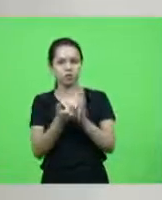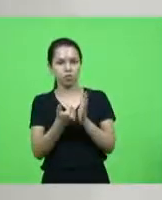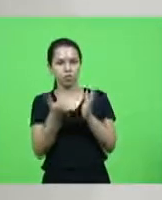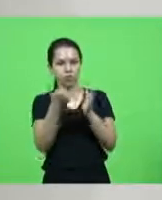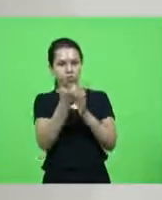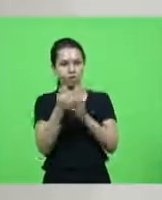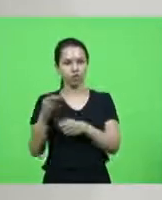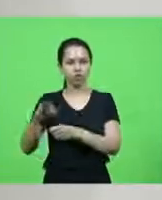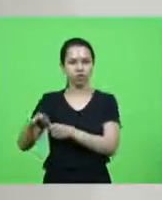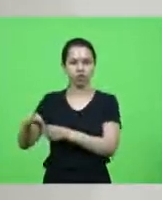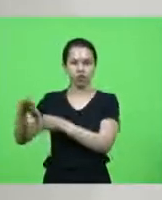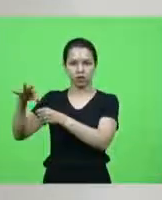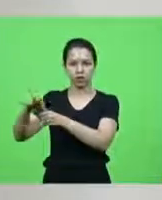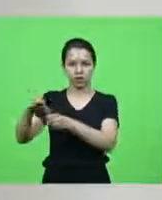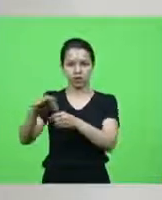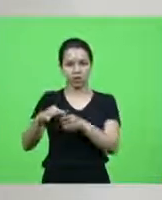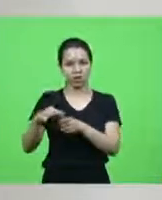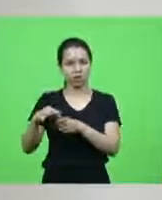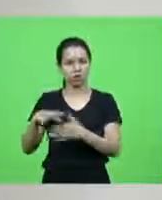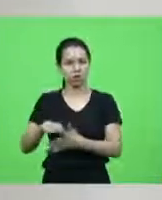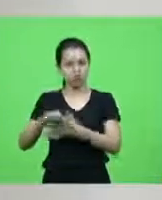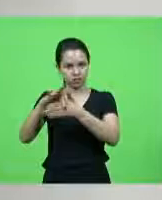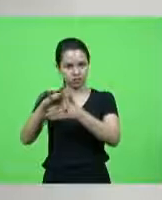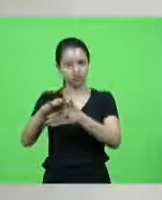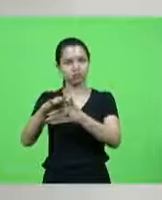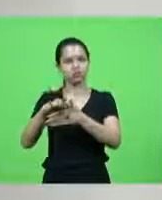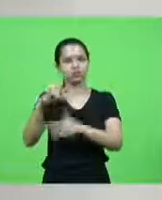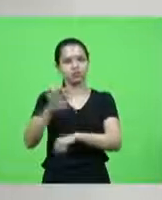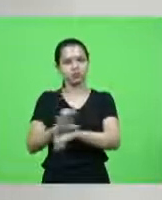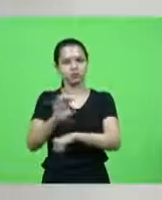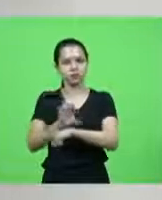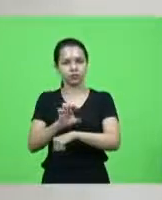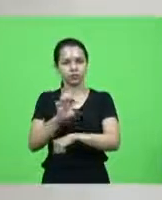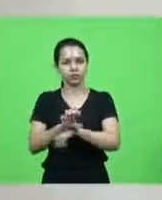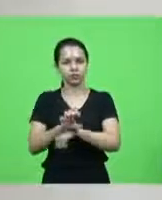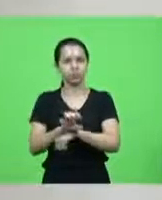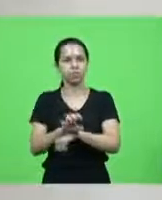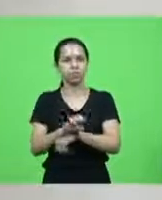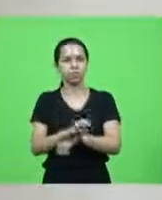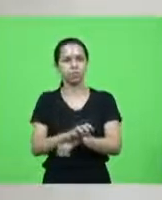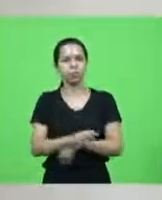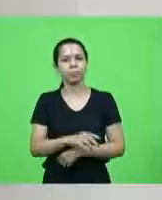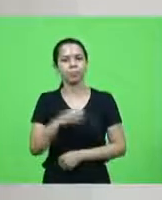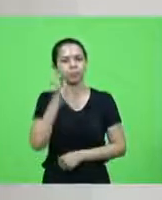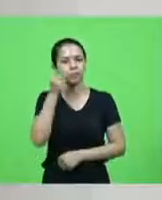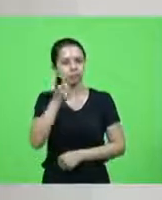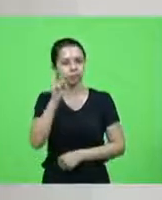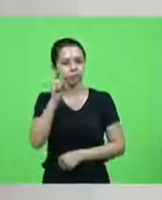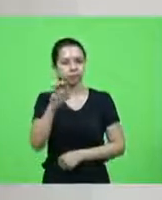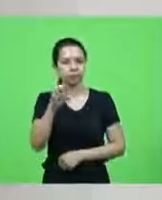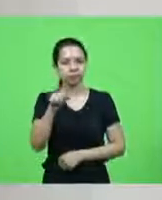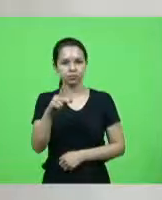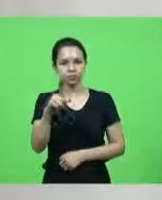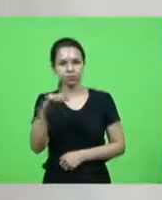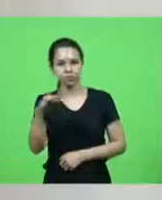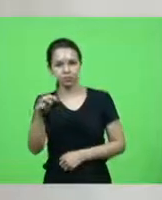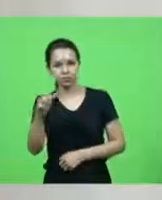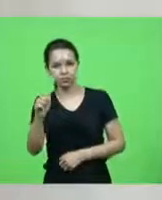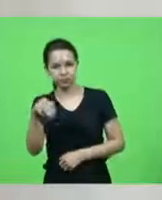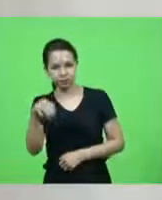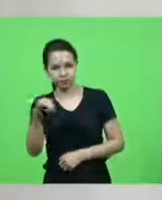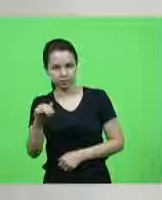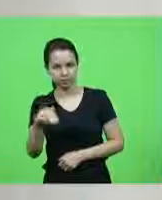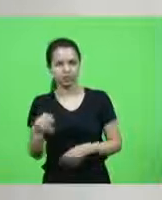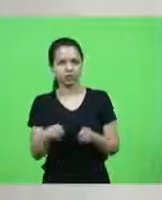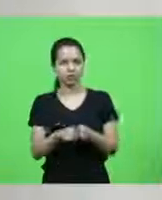lideranças do nosso estado a quem eu destaco aqui o senador Espiridão Amin o nosso querido e competente Dário